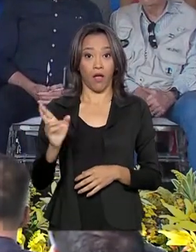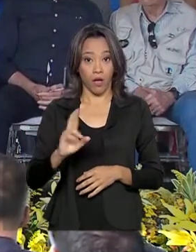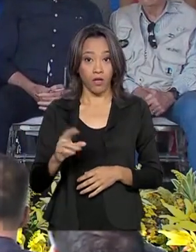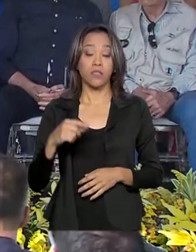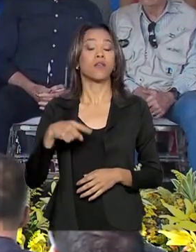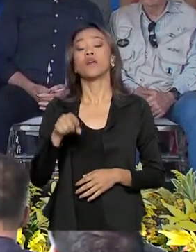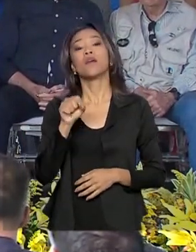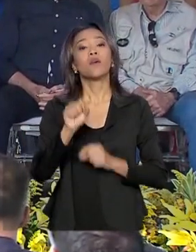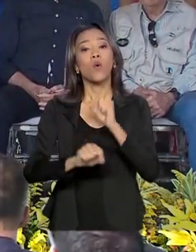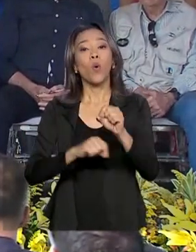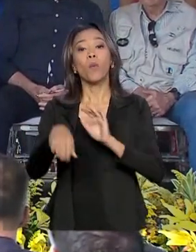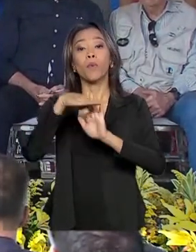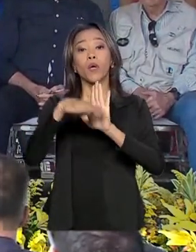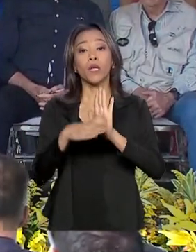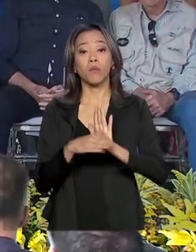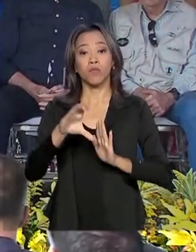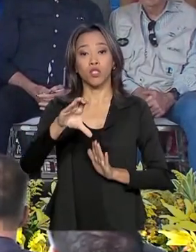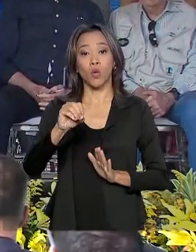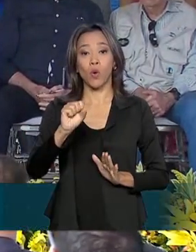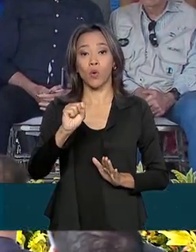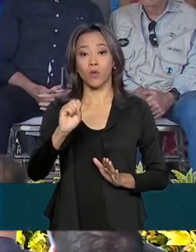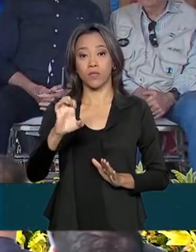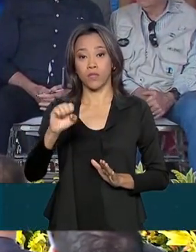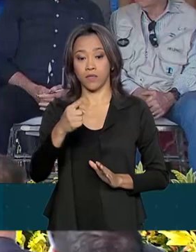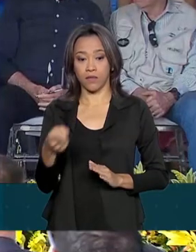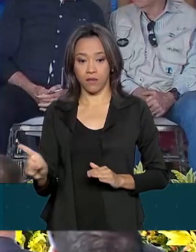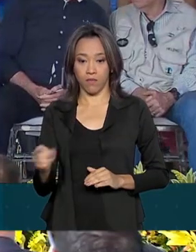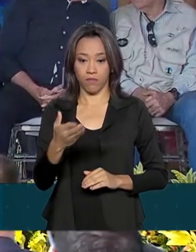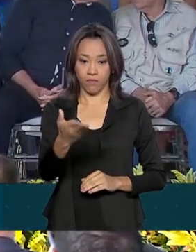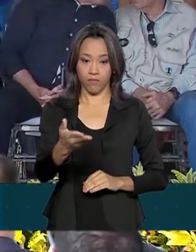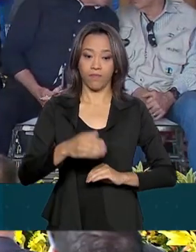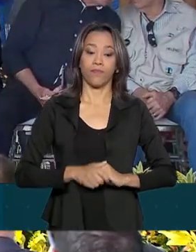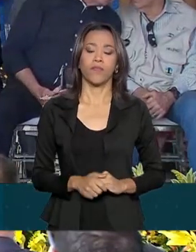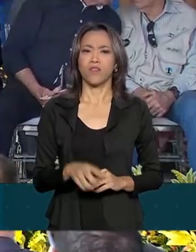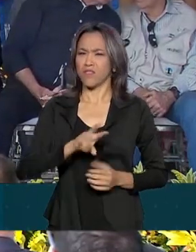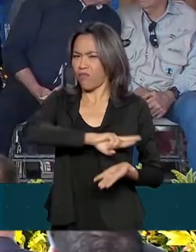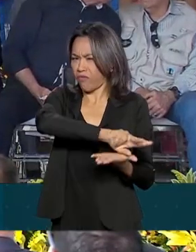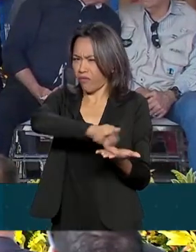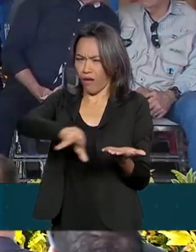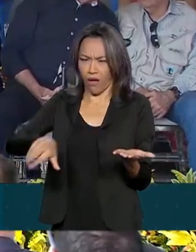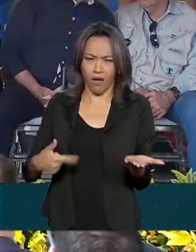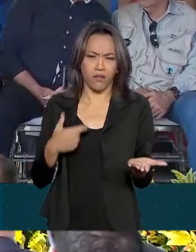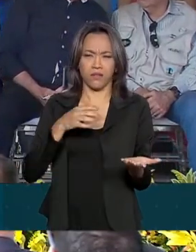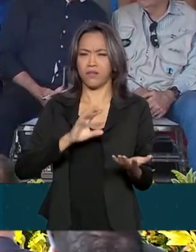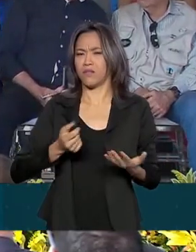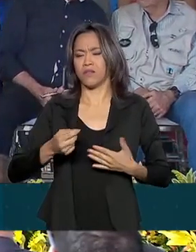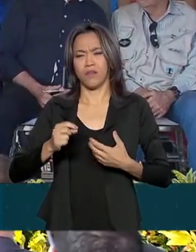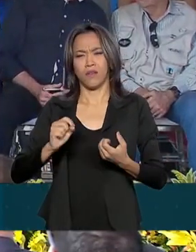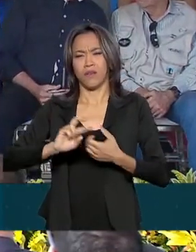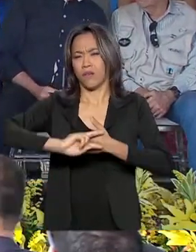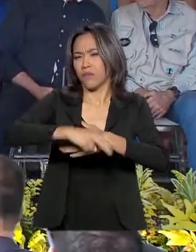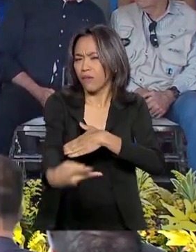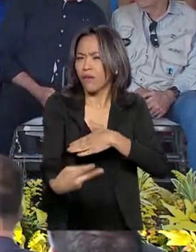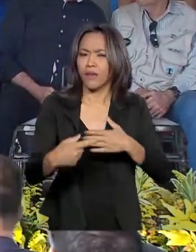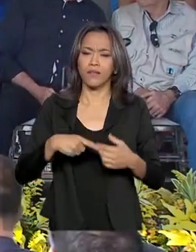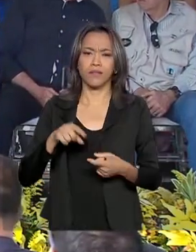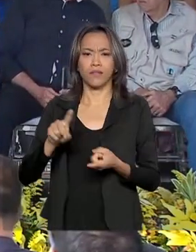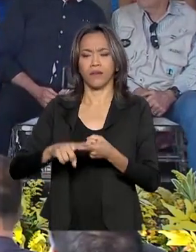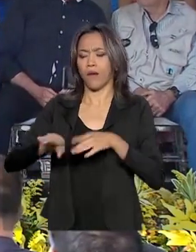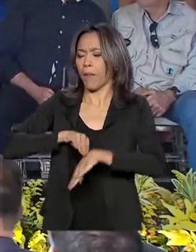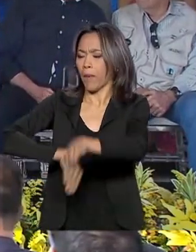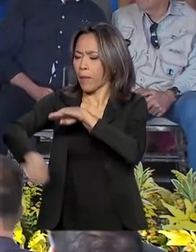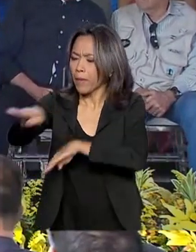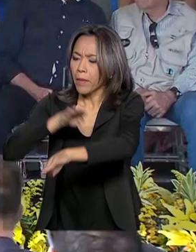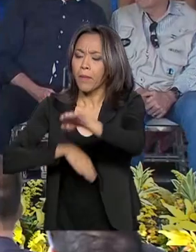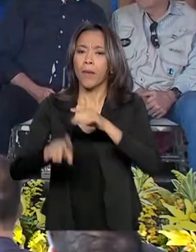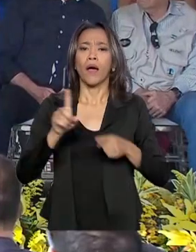concessões do governo. São vários impactos de um programa de concessão. Fora o investimento, fora a melhoria na mobilidade, fora a